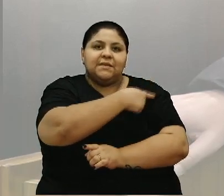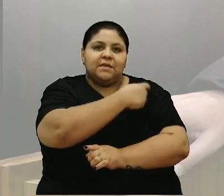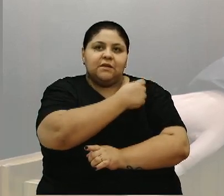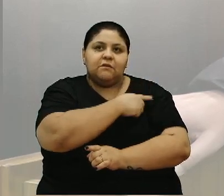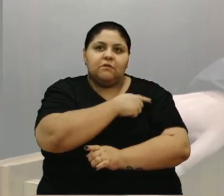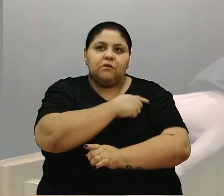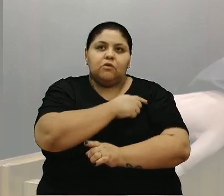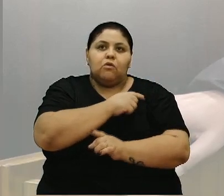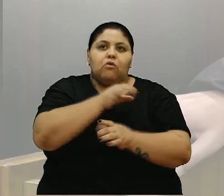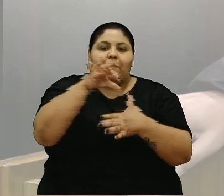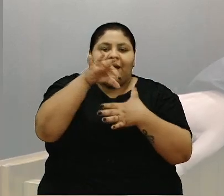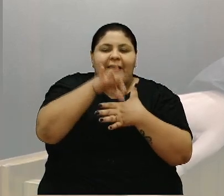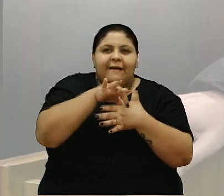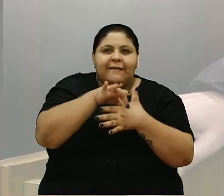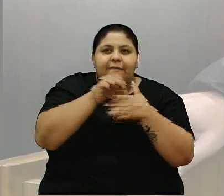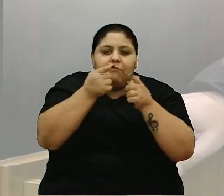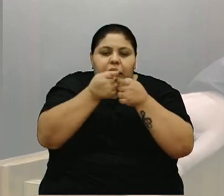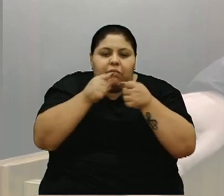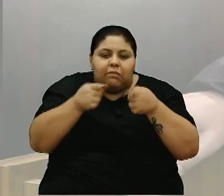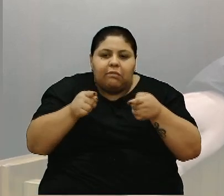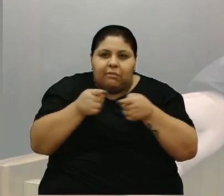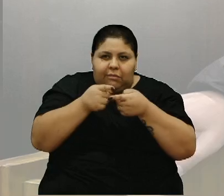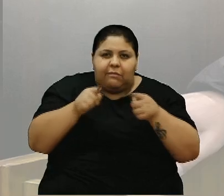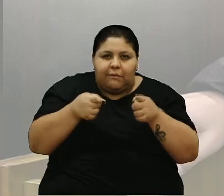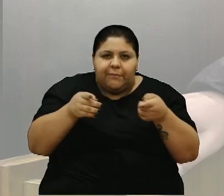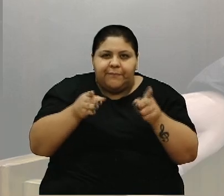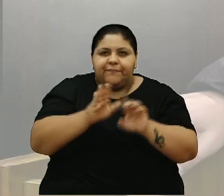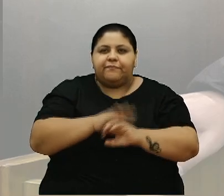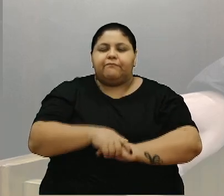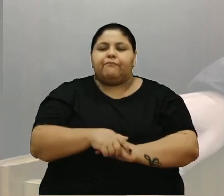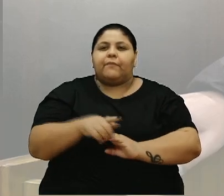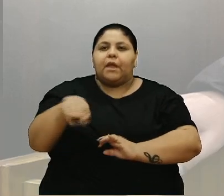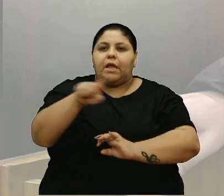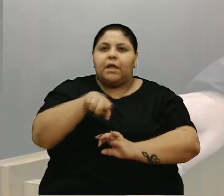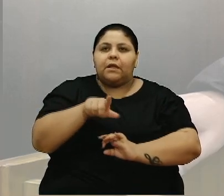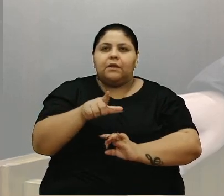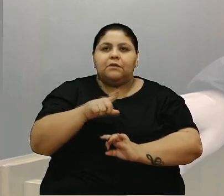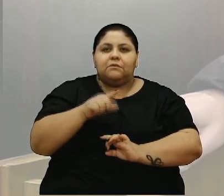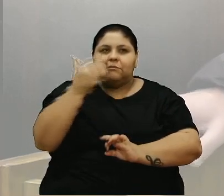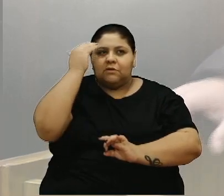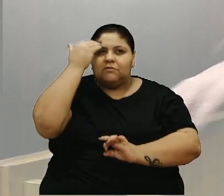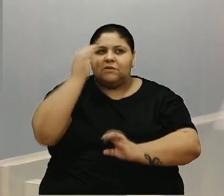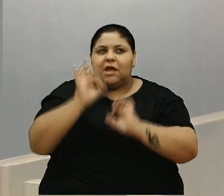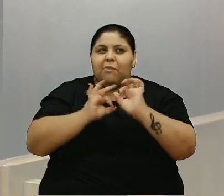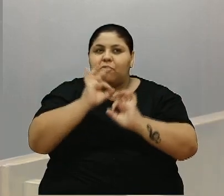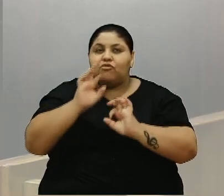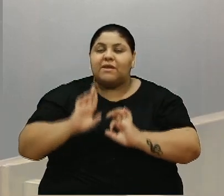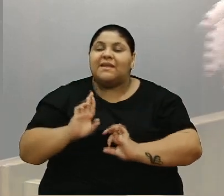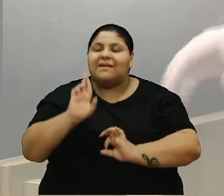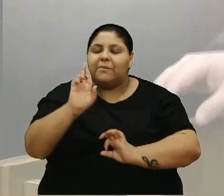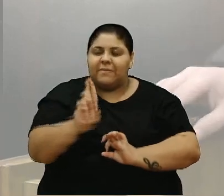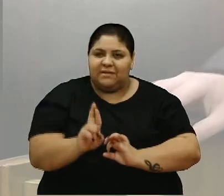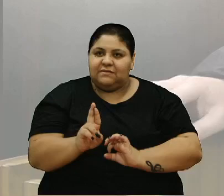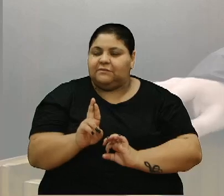espetinho antes de entrar no estádio Alfredo Giacone. Então, a gente muitas vezes não tem noção do que isso representa